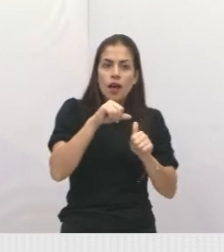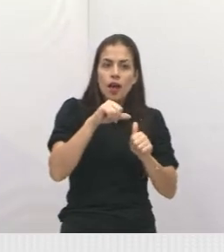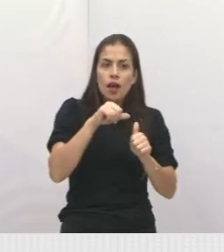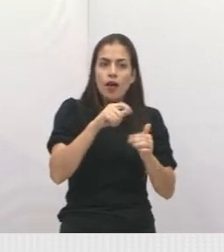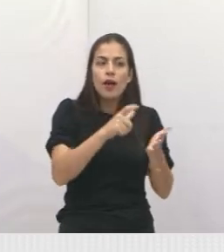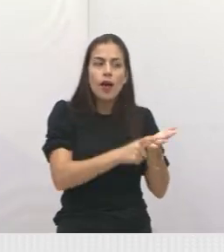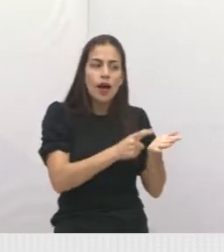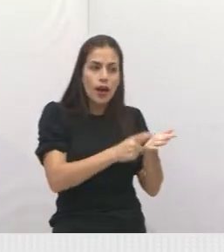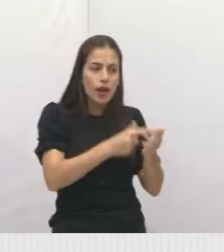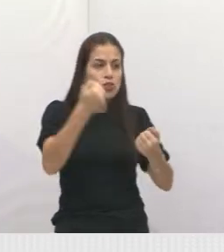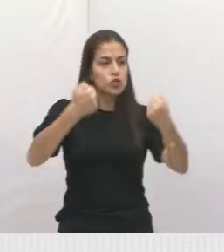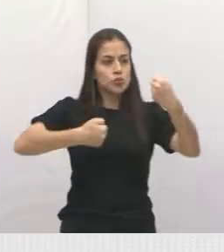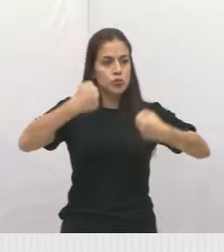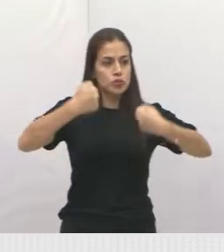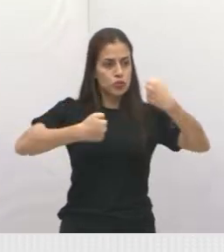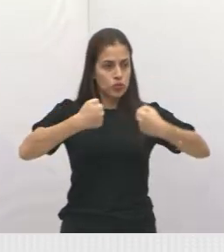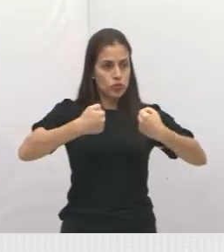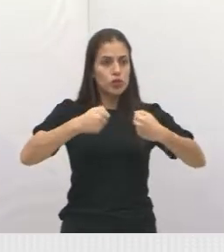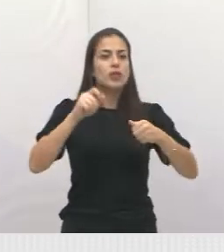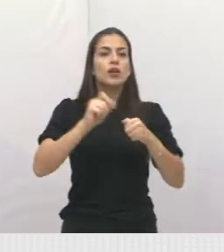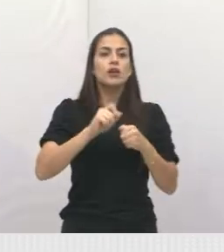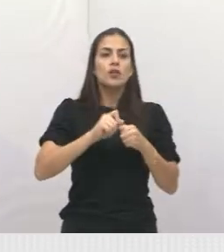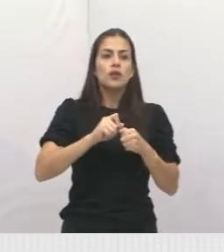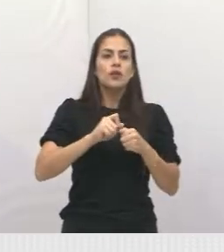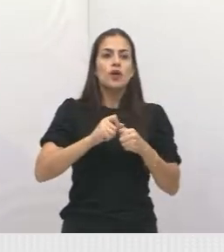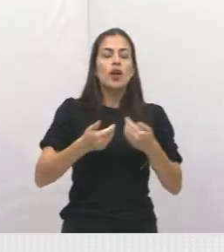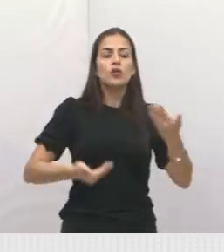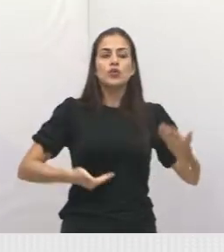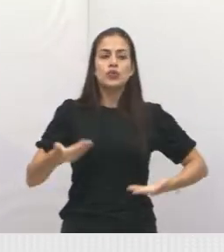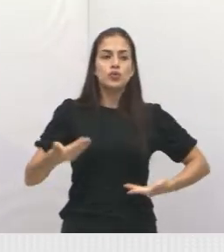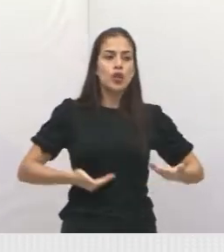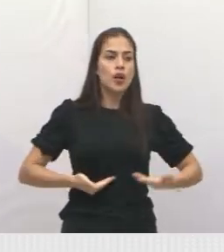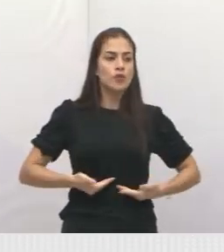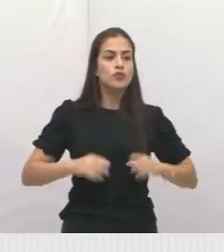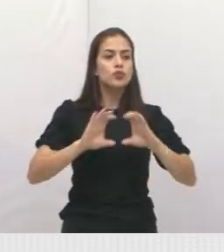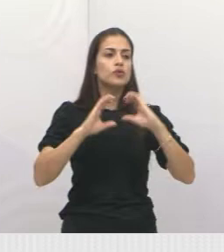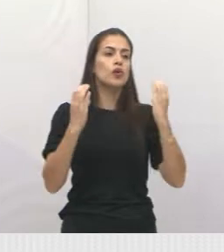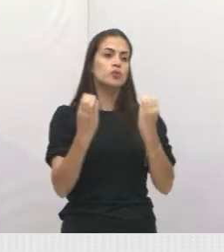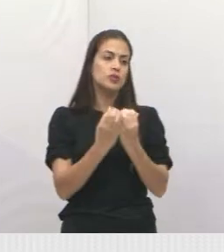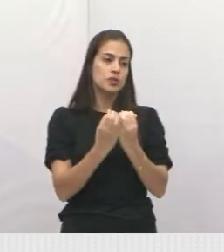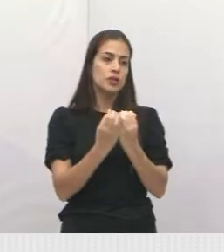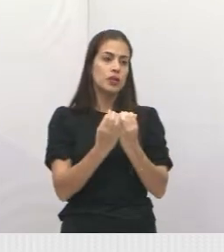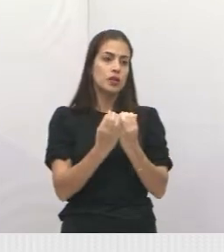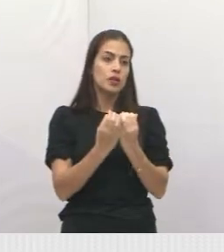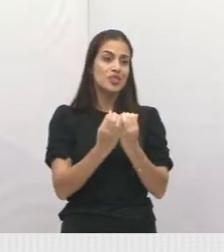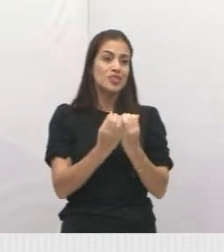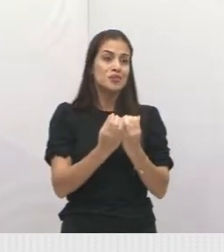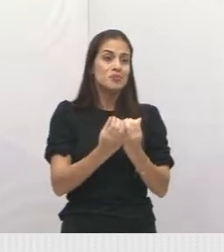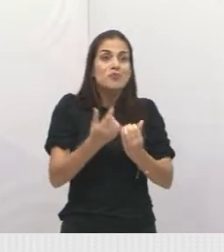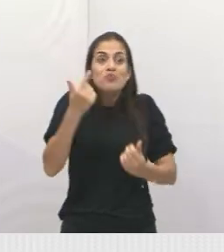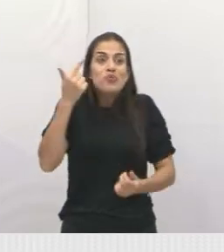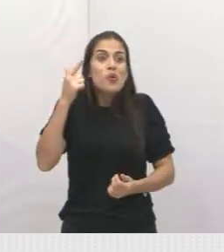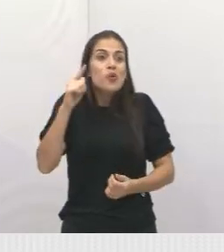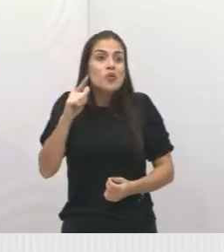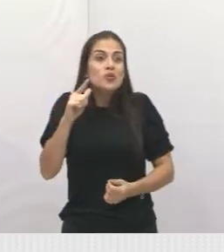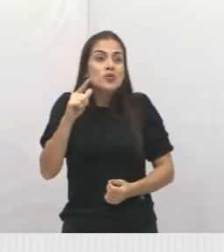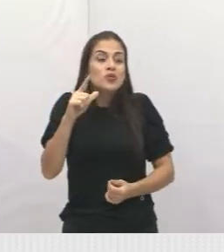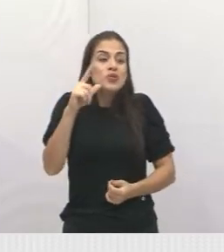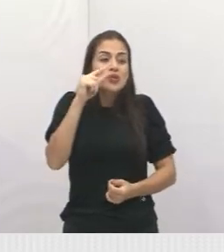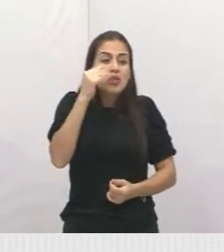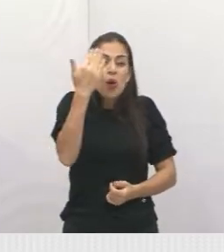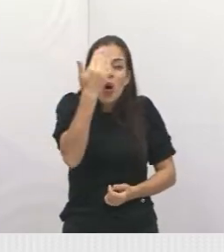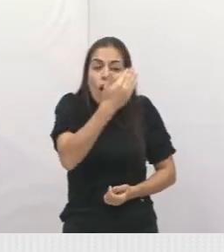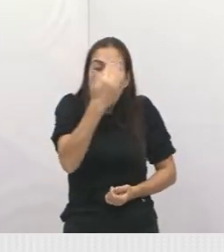faço serviço comunitário na comunidade e não tem como. Porque eu só estou enxergando um pouco de uma